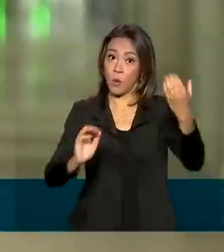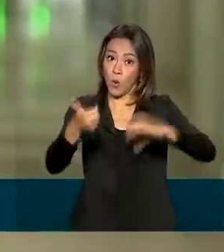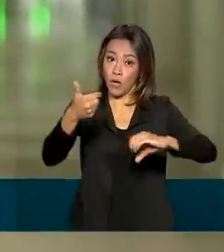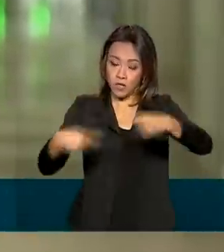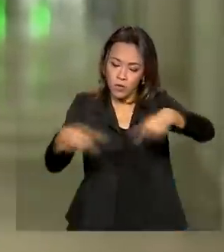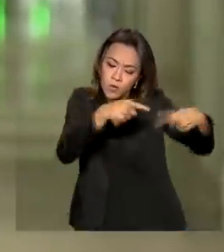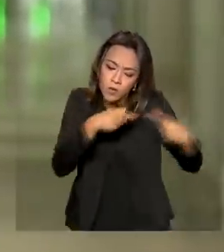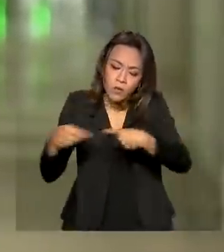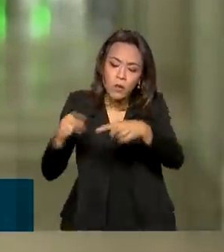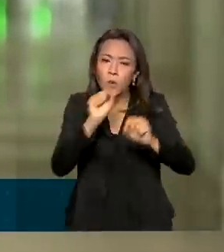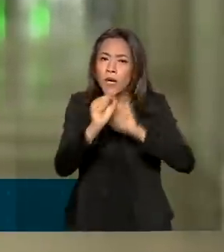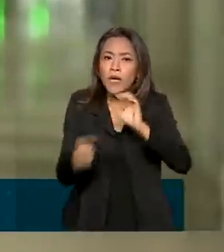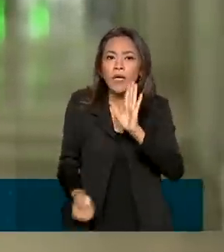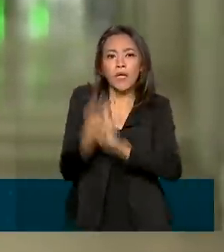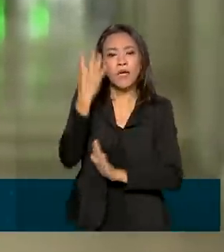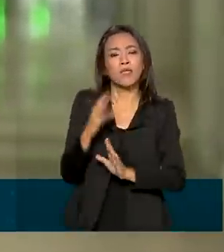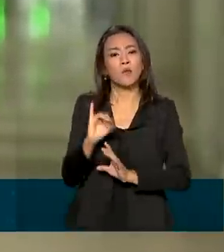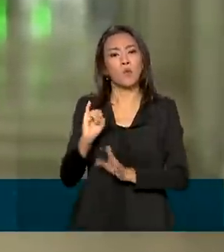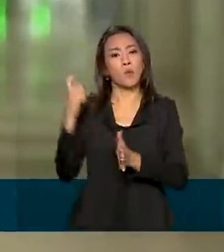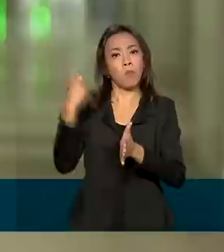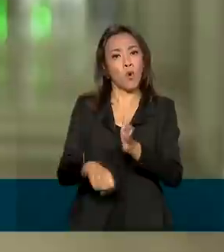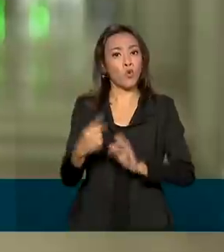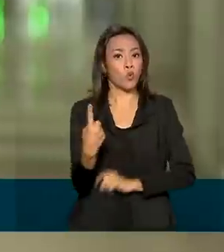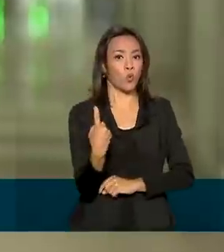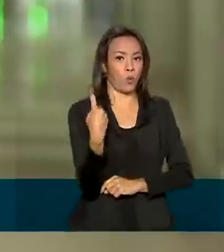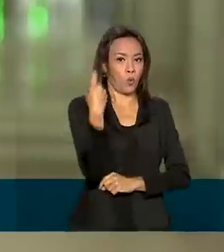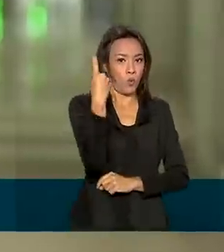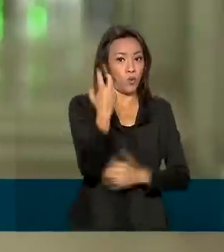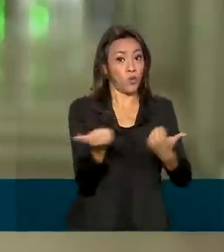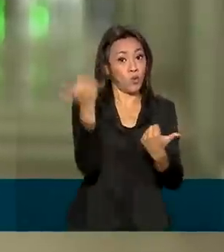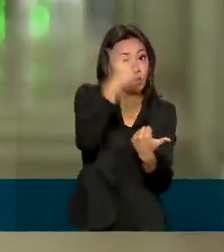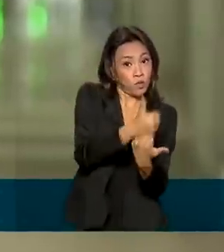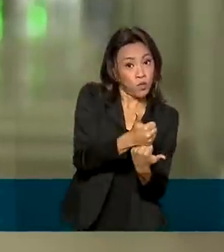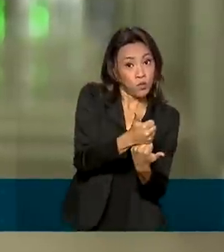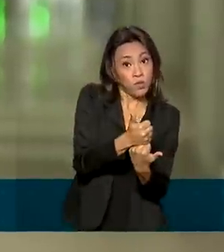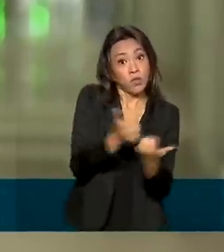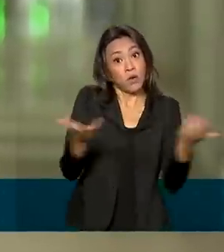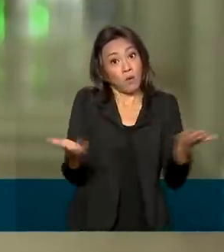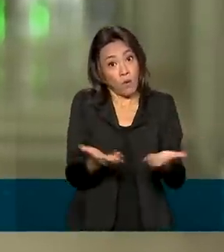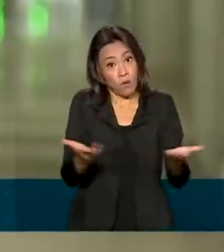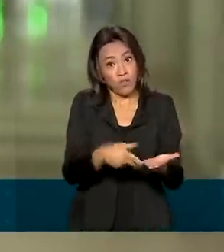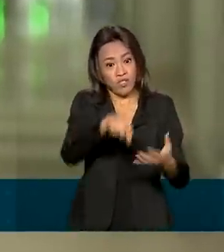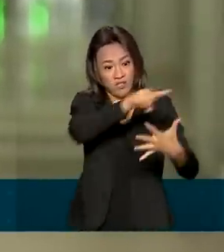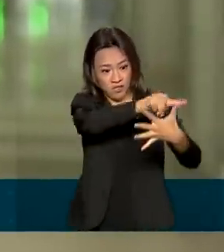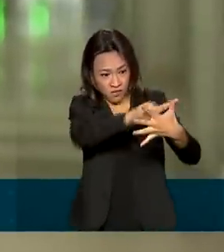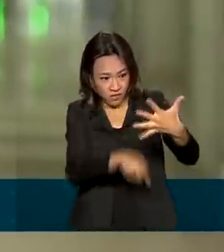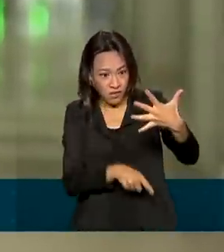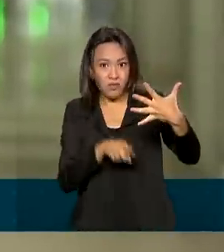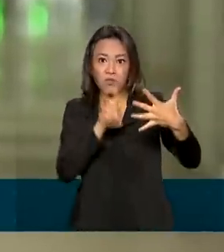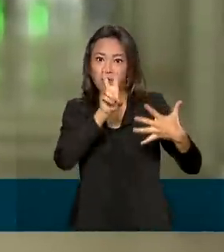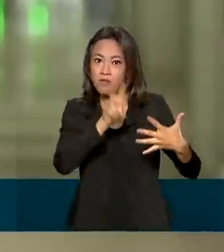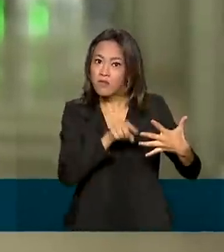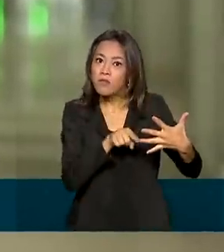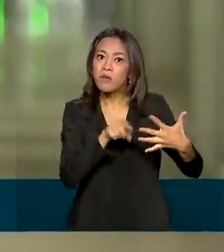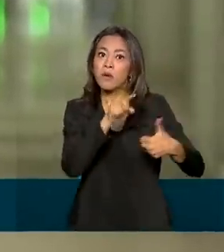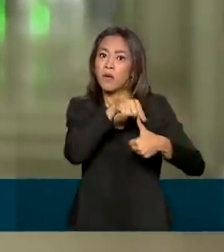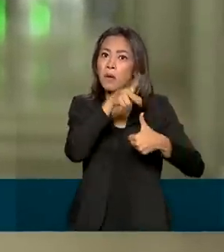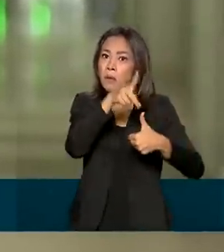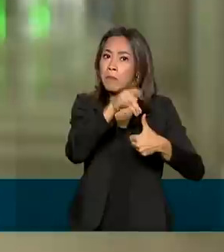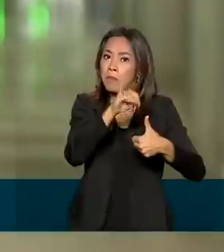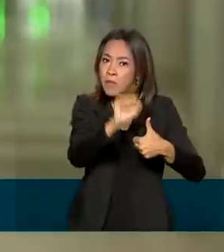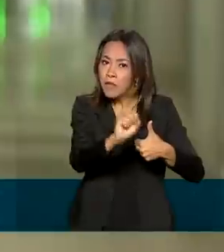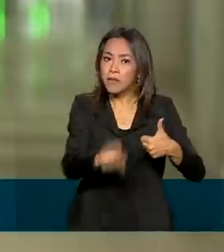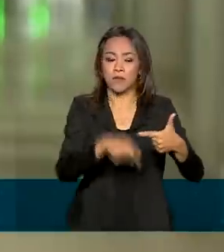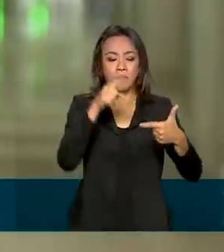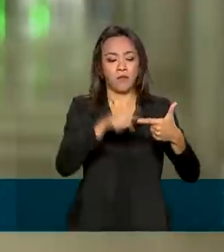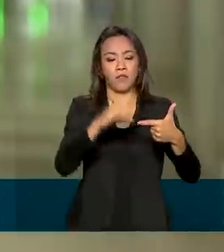criação de um imposto único em substituição à atual cobrança de cinco alíquotas, entre elas PIS e COFINS.